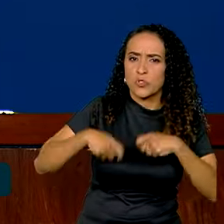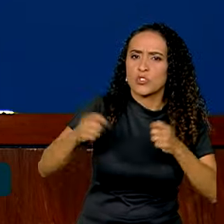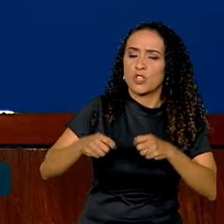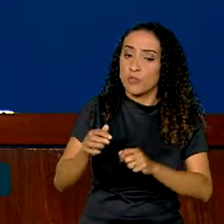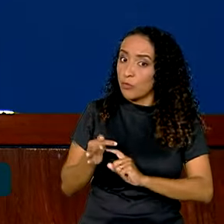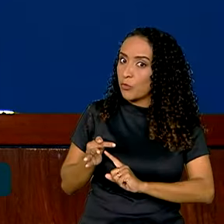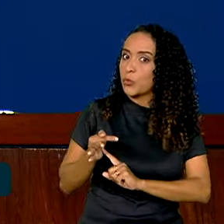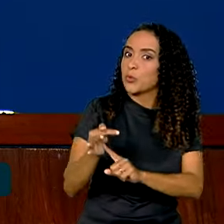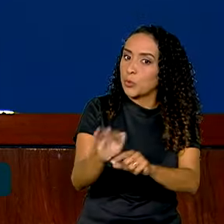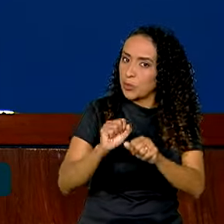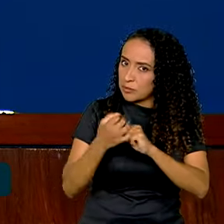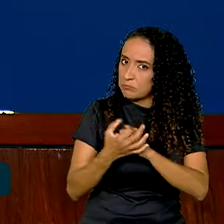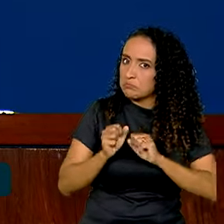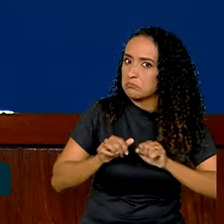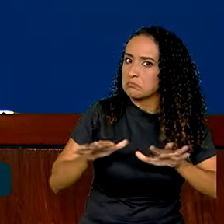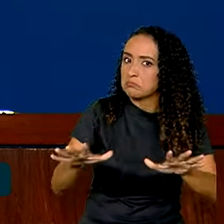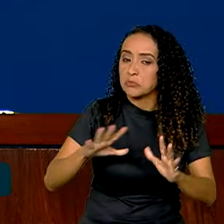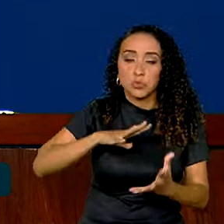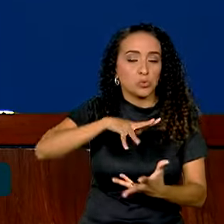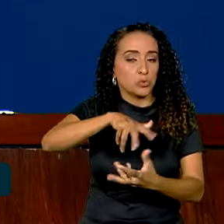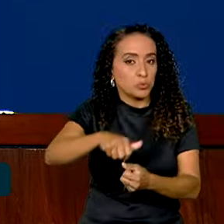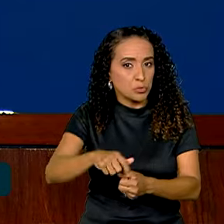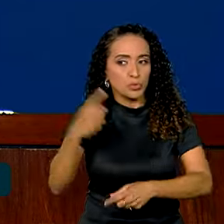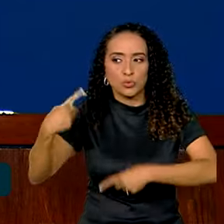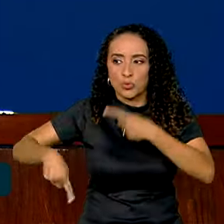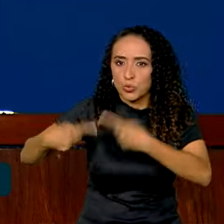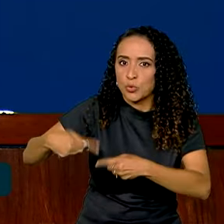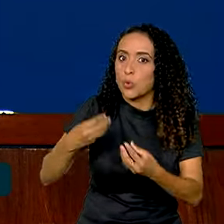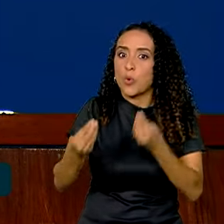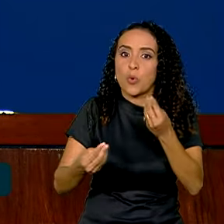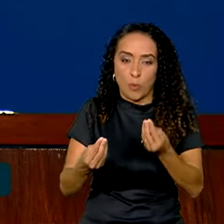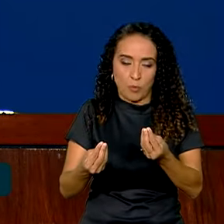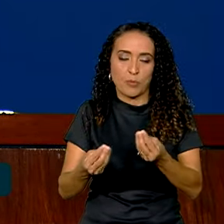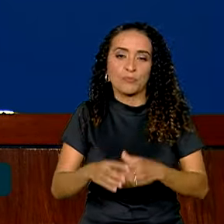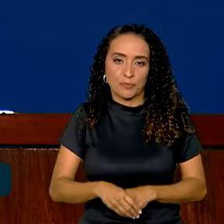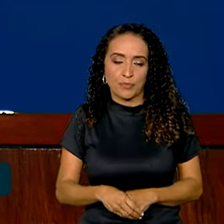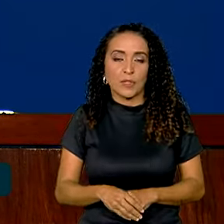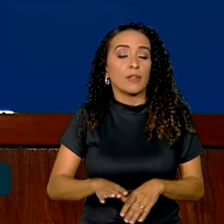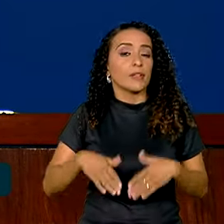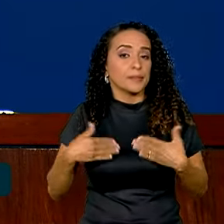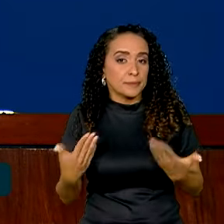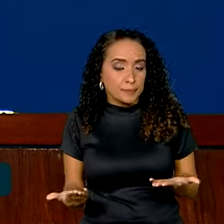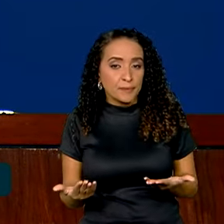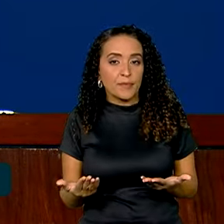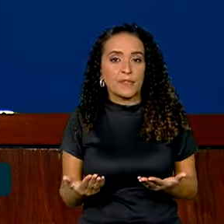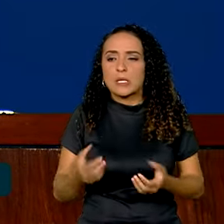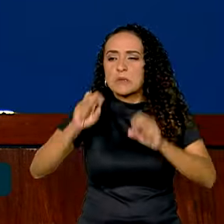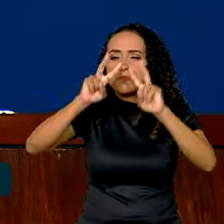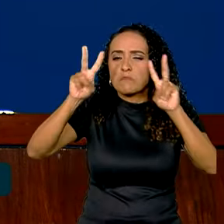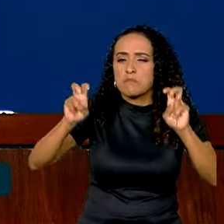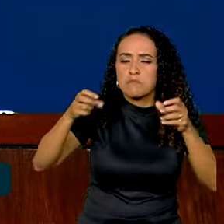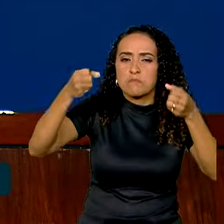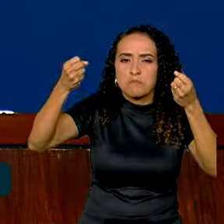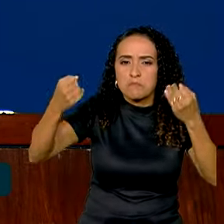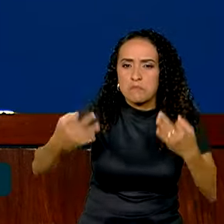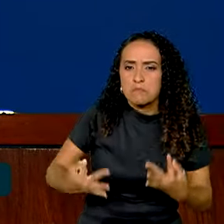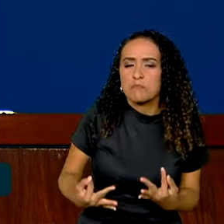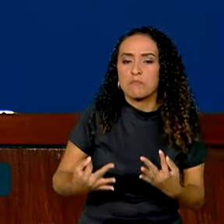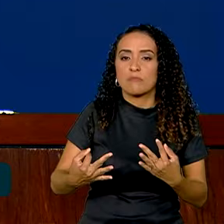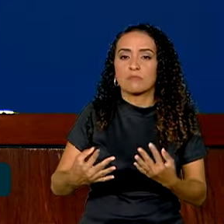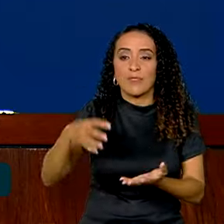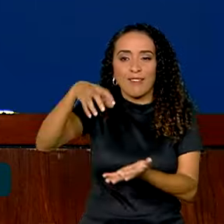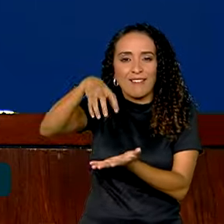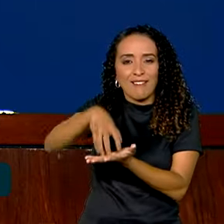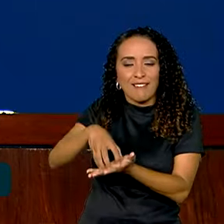futuras pandemias que o mundo todo discute, como sabemos. Ou seja, ao falarmos do memorial,